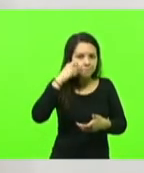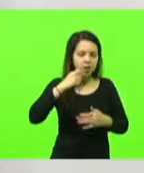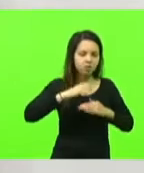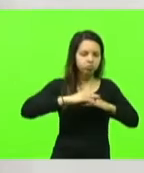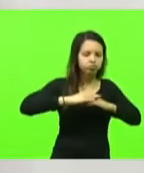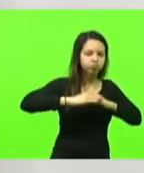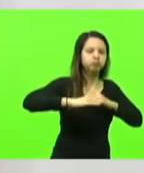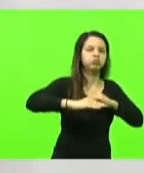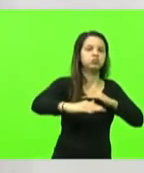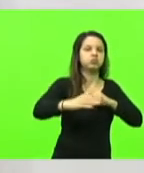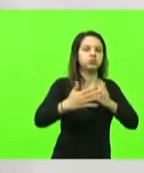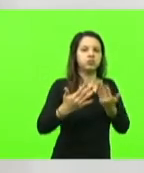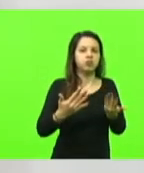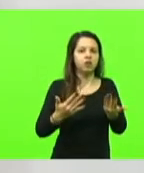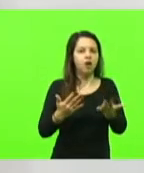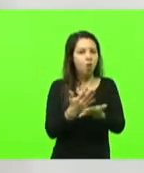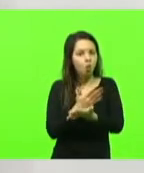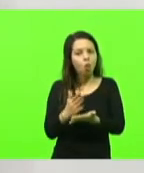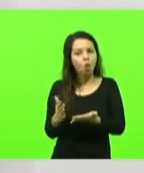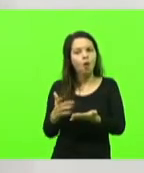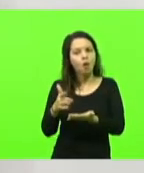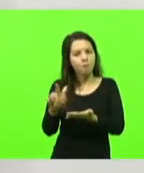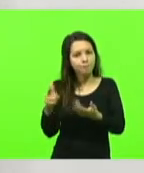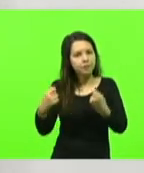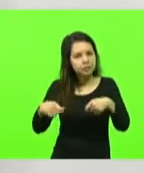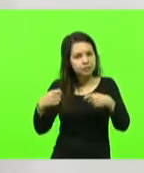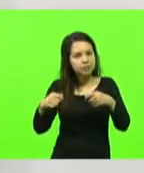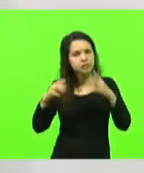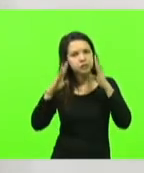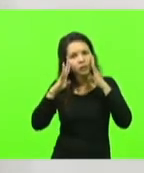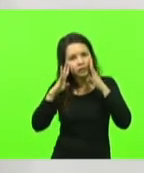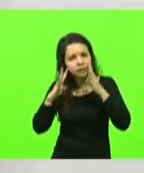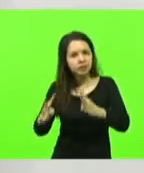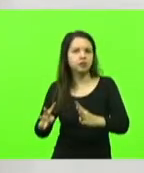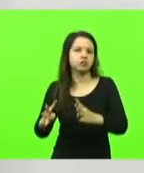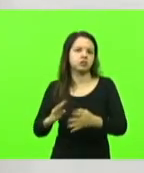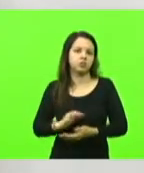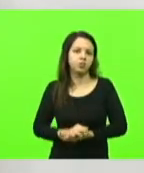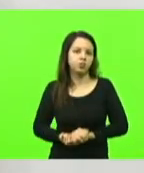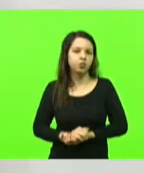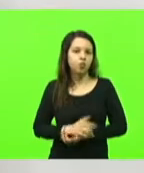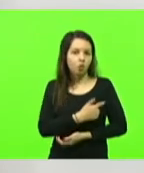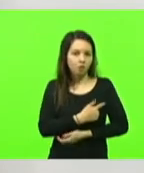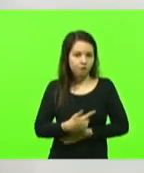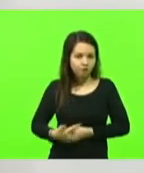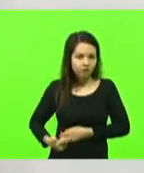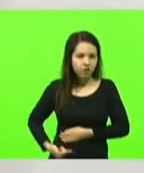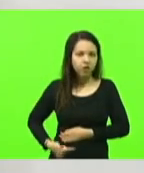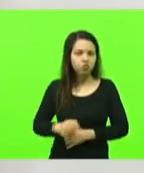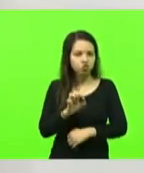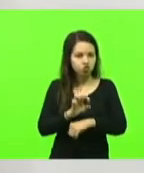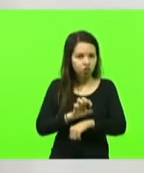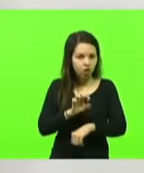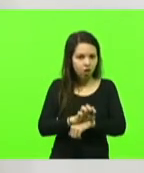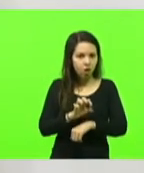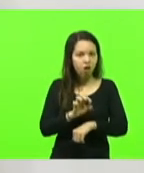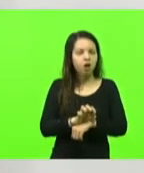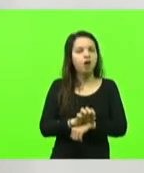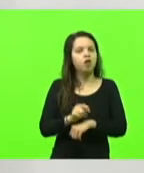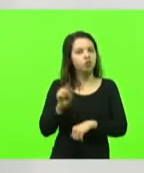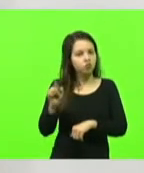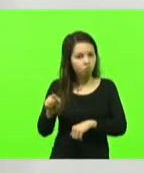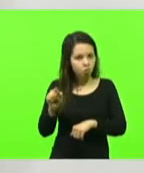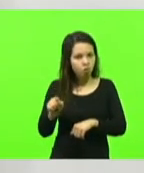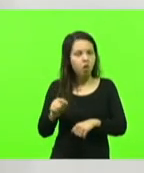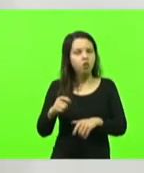precisam da atenção. O governo estadual se prontificou, já assinou